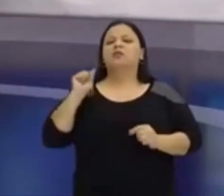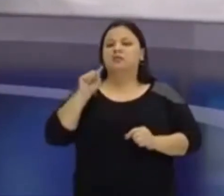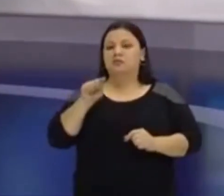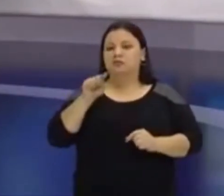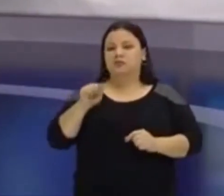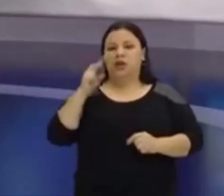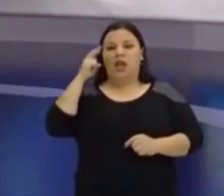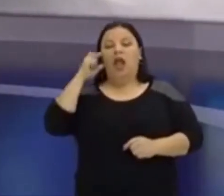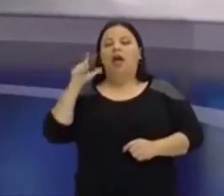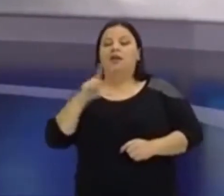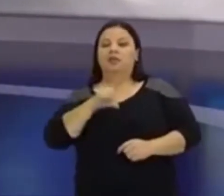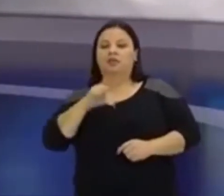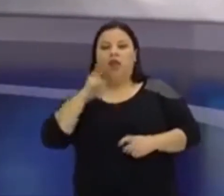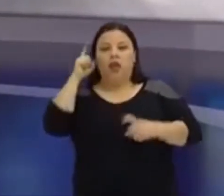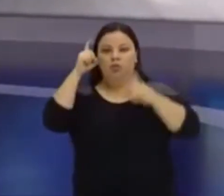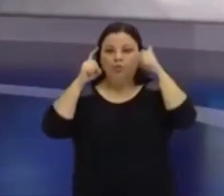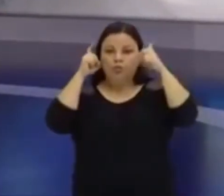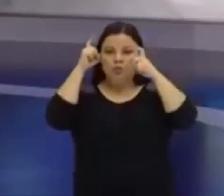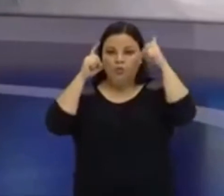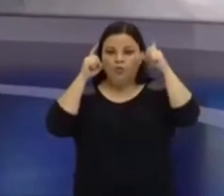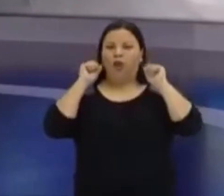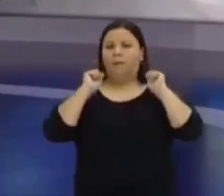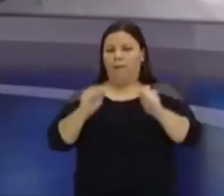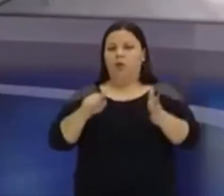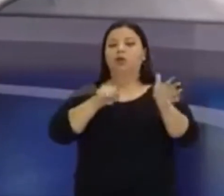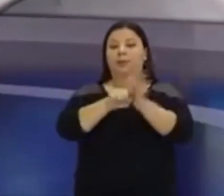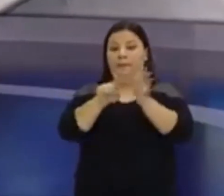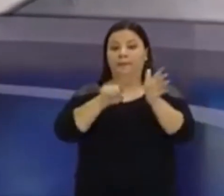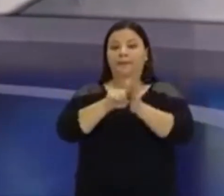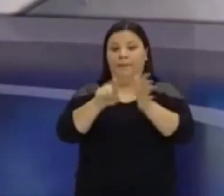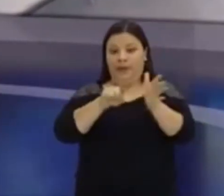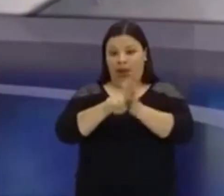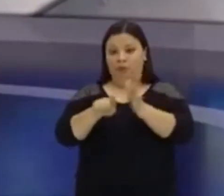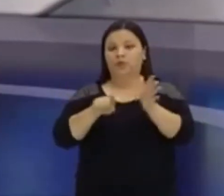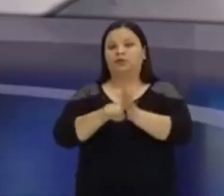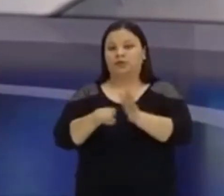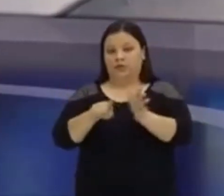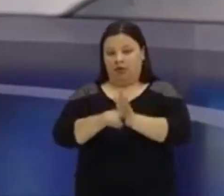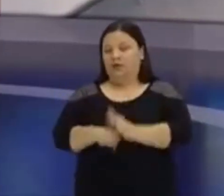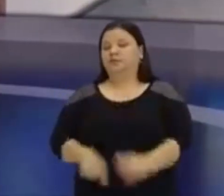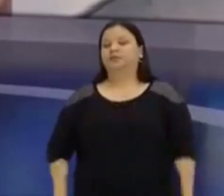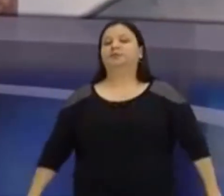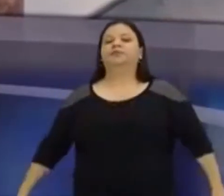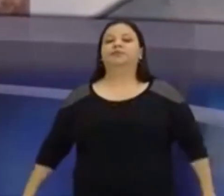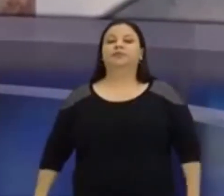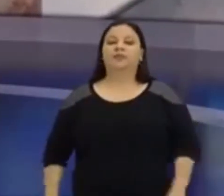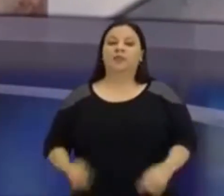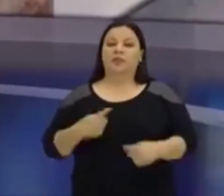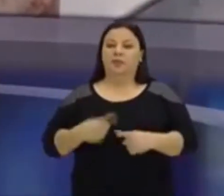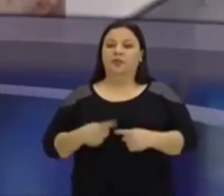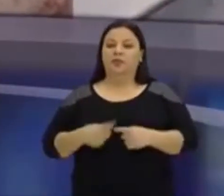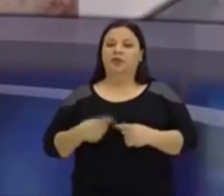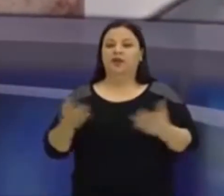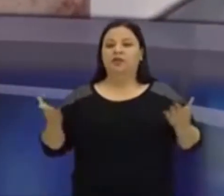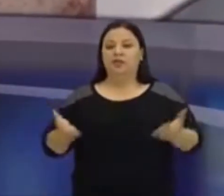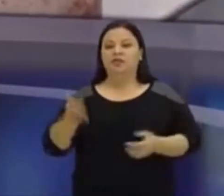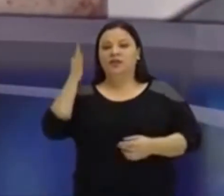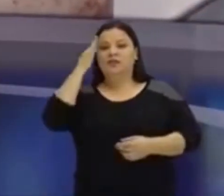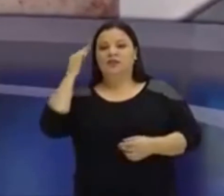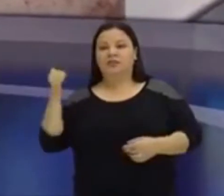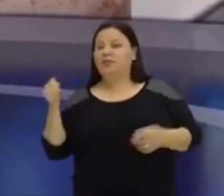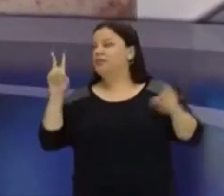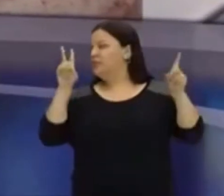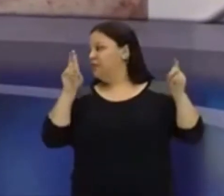perguntar, fique à vontade aí, tá? E a gente vai hoje só, ok, relembrar algumas coisas, né? Até porque vocês já viram esse assunto, então a vai dar